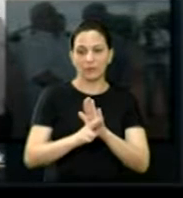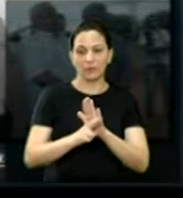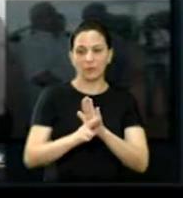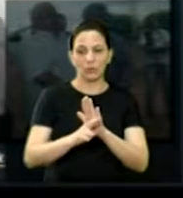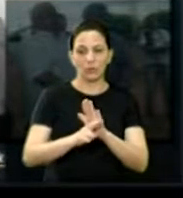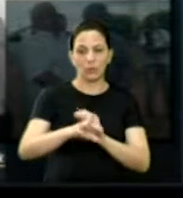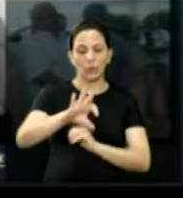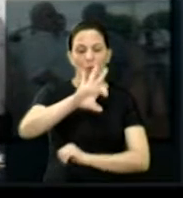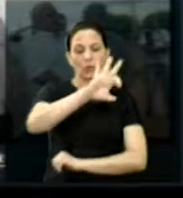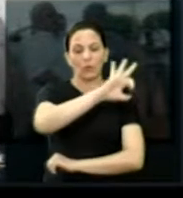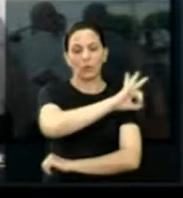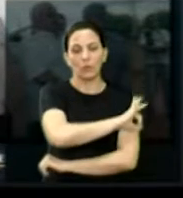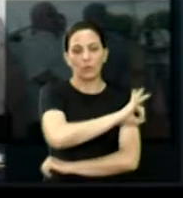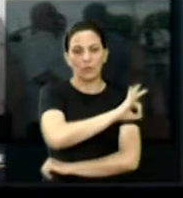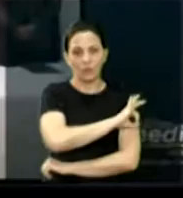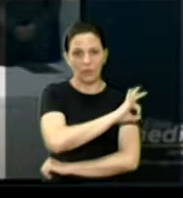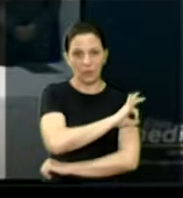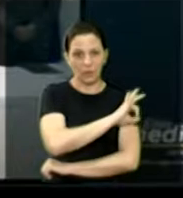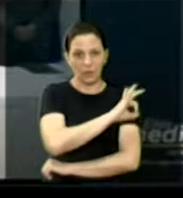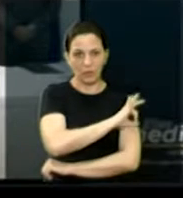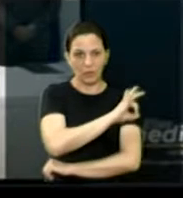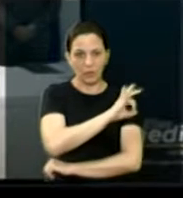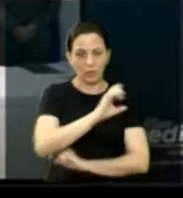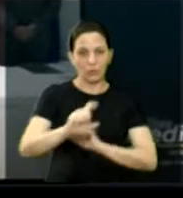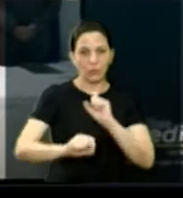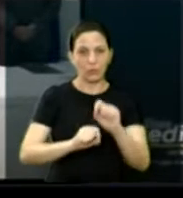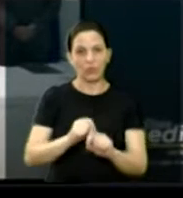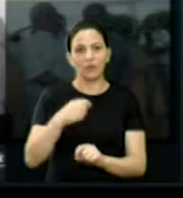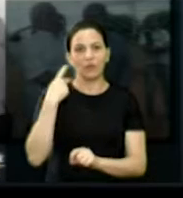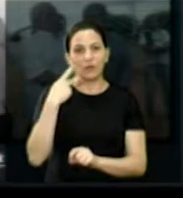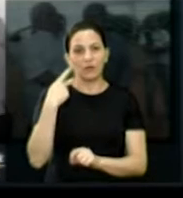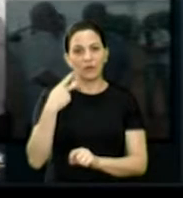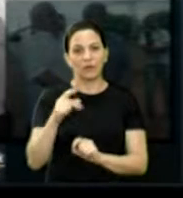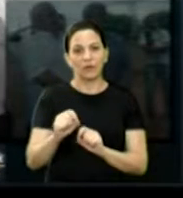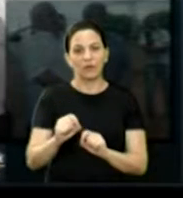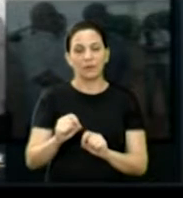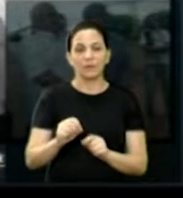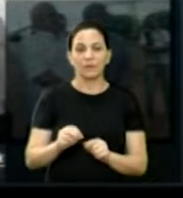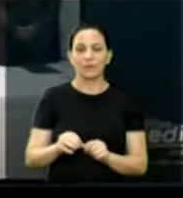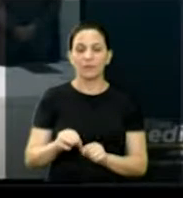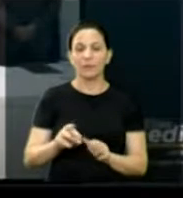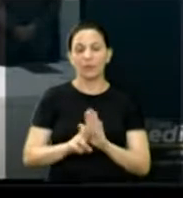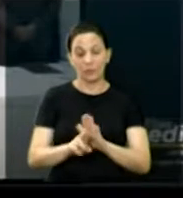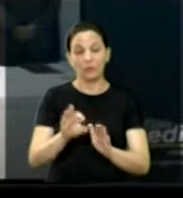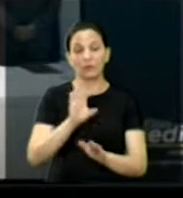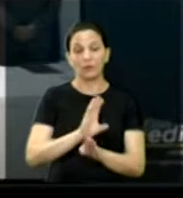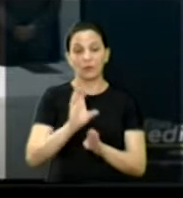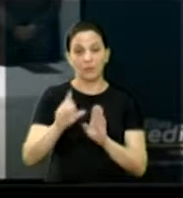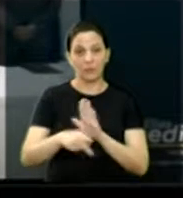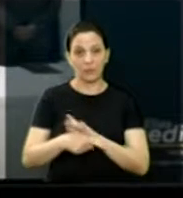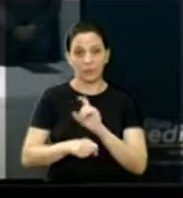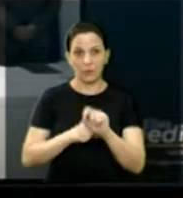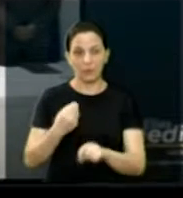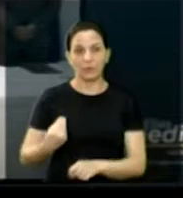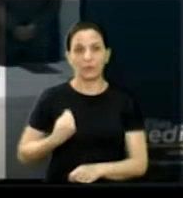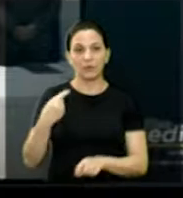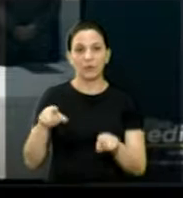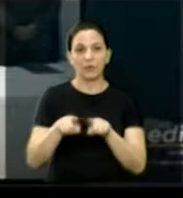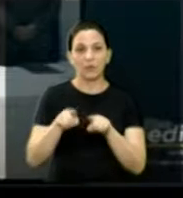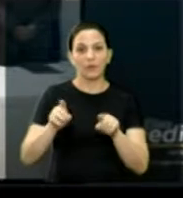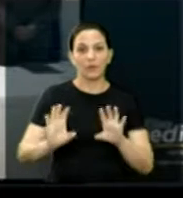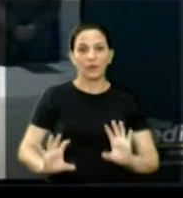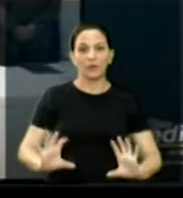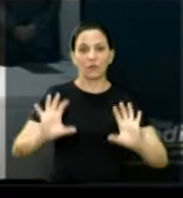Câmara de Vereadores e demais vereadores lá. E também participamos aí da